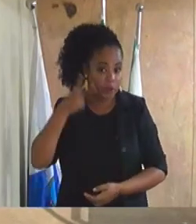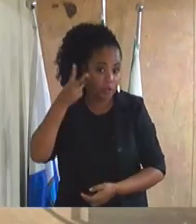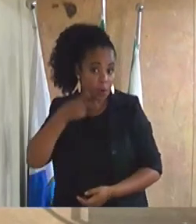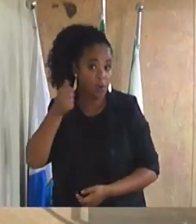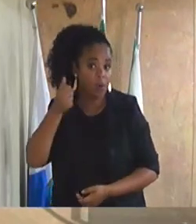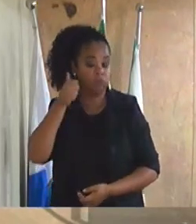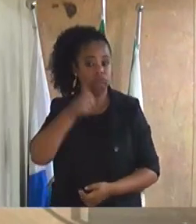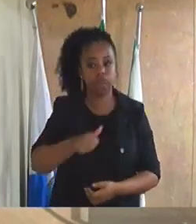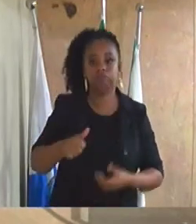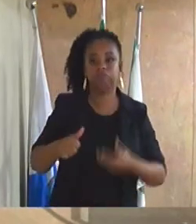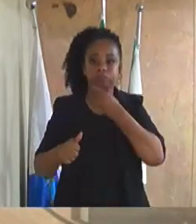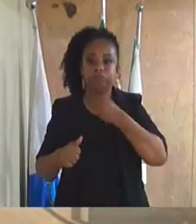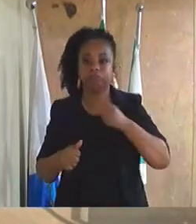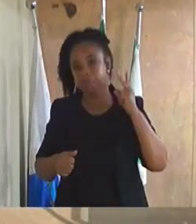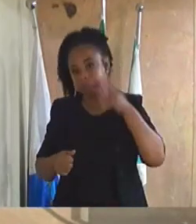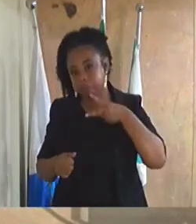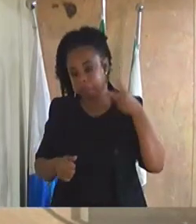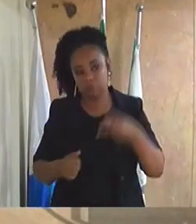vereadoras